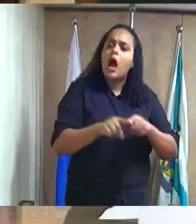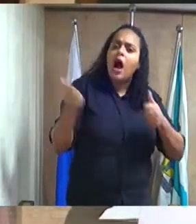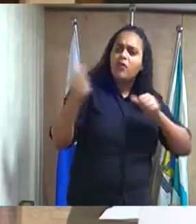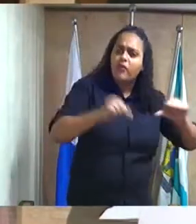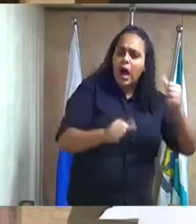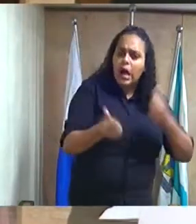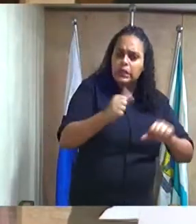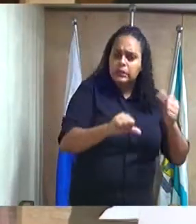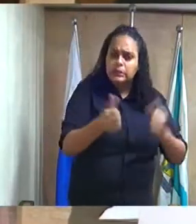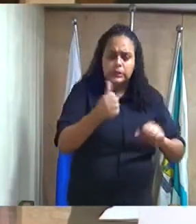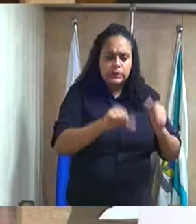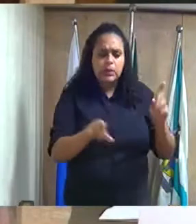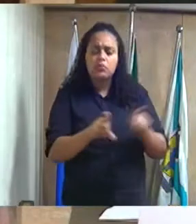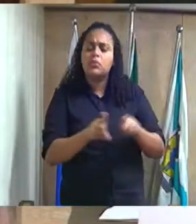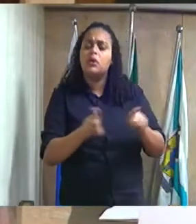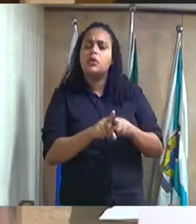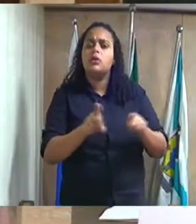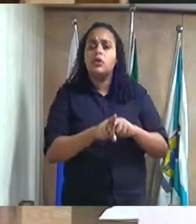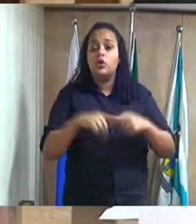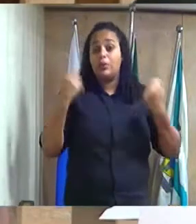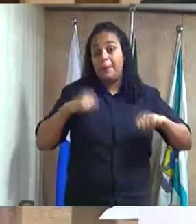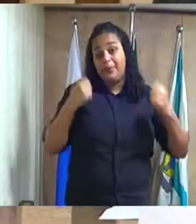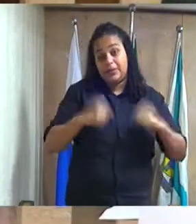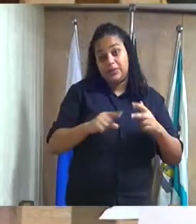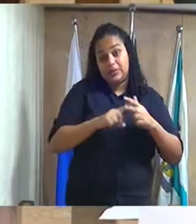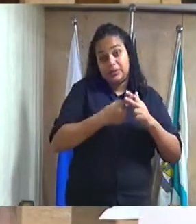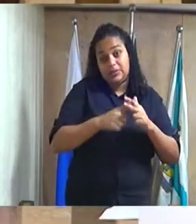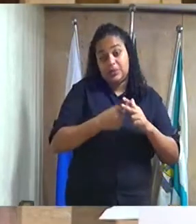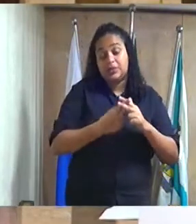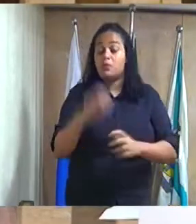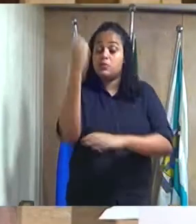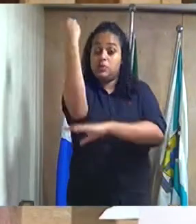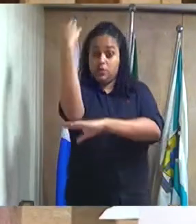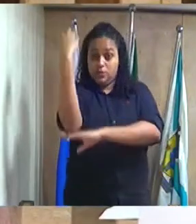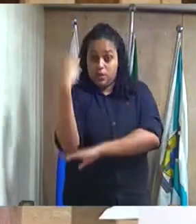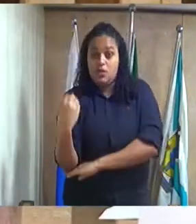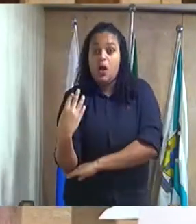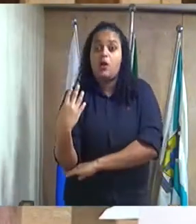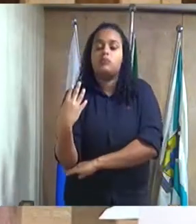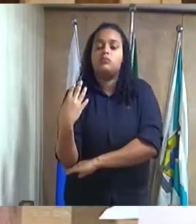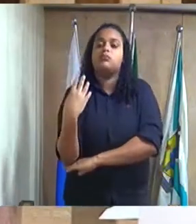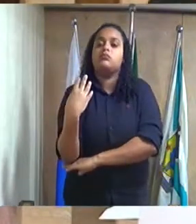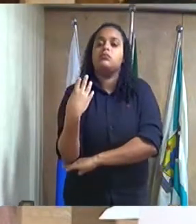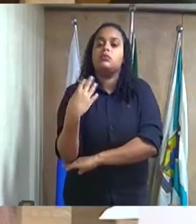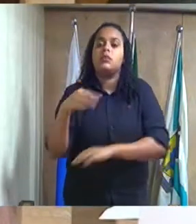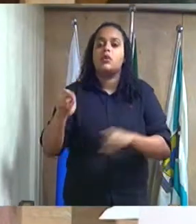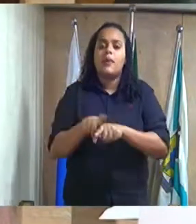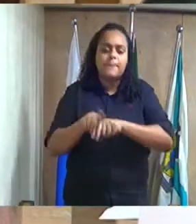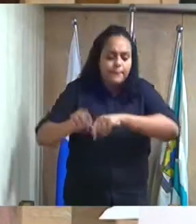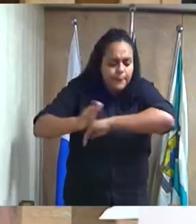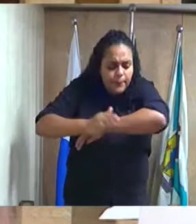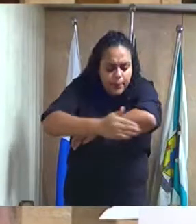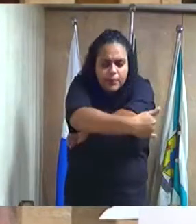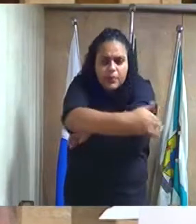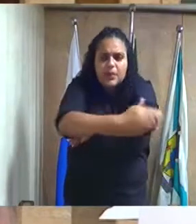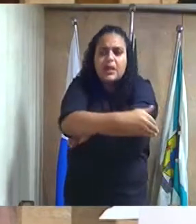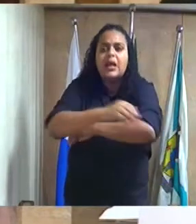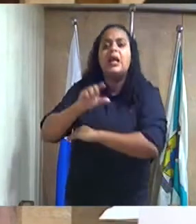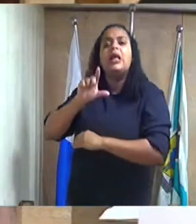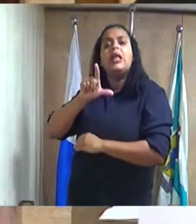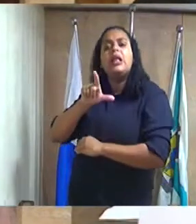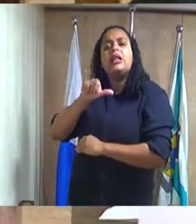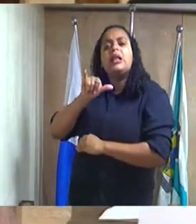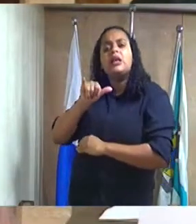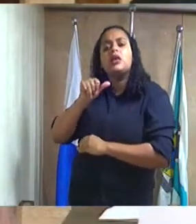sentido de realizar os reparos necessários no sinal luminoso existente na esquina das avenidas Nilo Peçanha